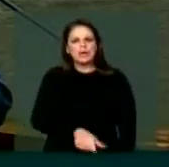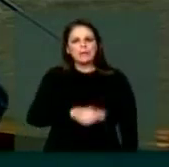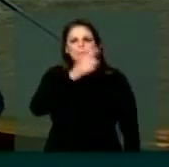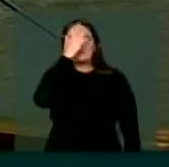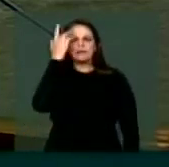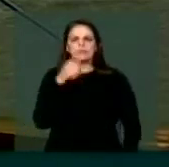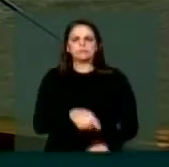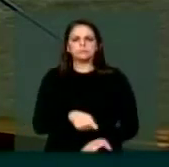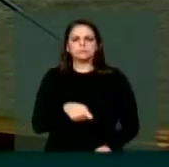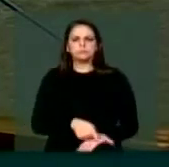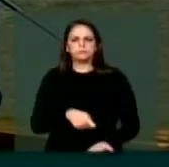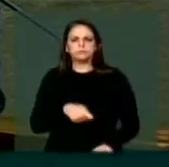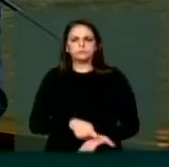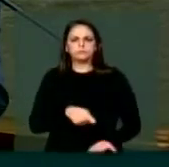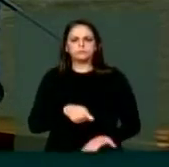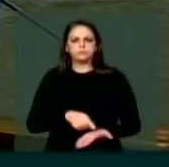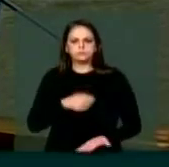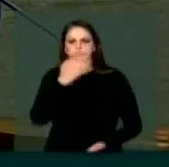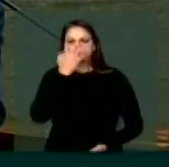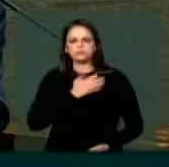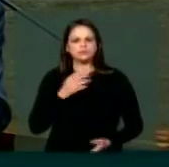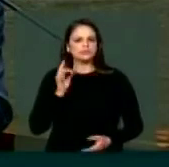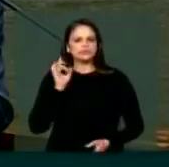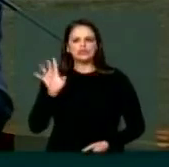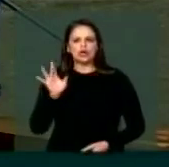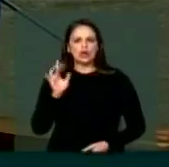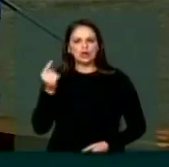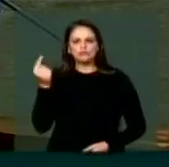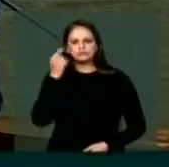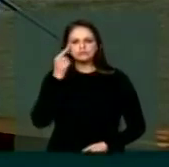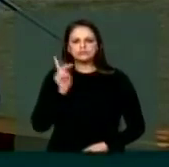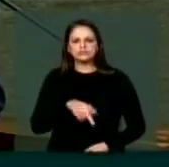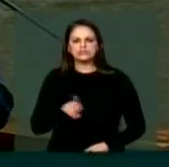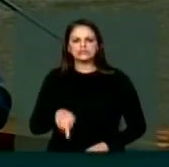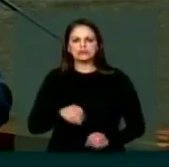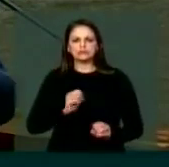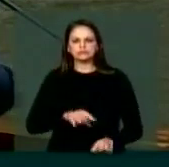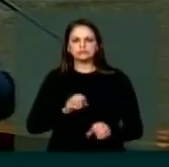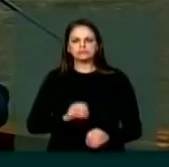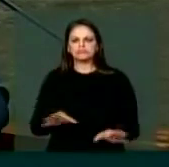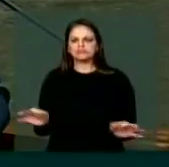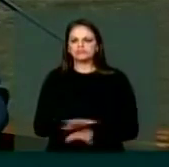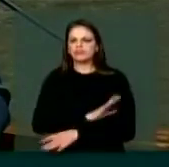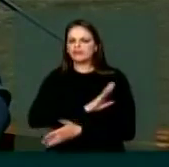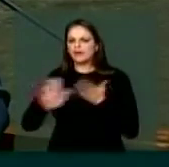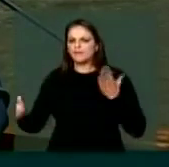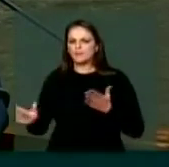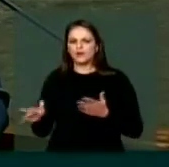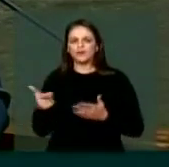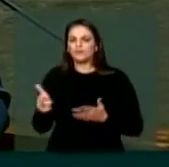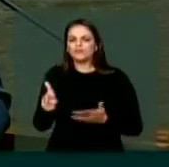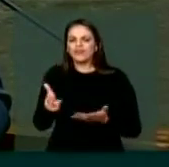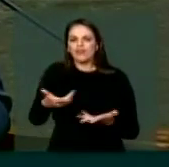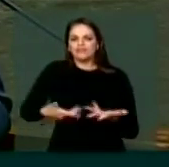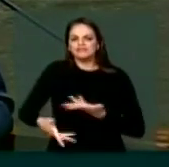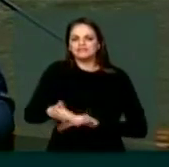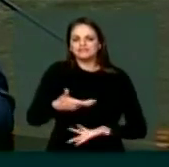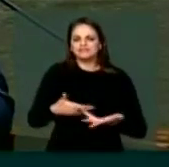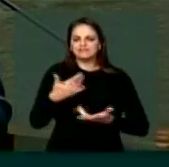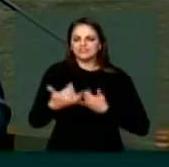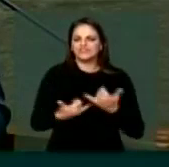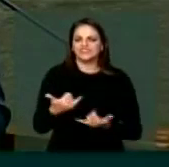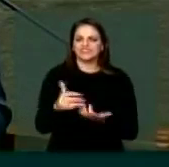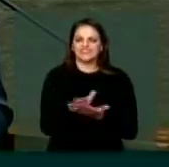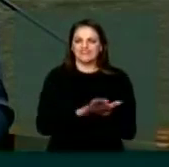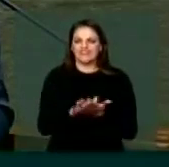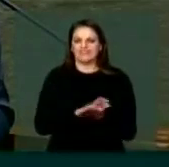burocrático, que veste o papel de professor, cumpre a sua tarefa e vai embora. Então,